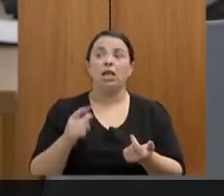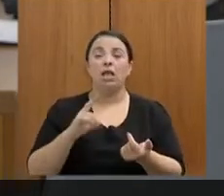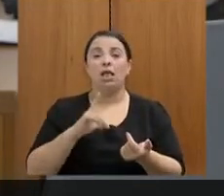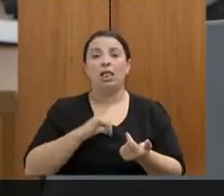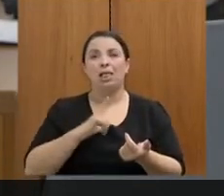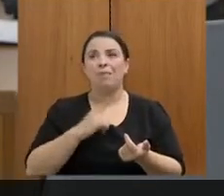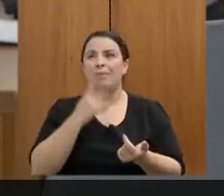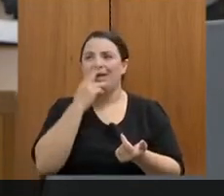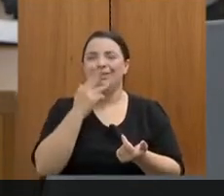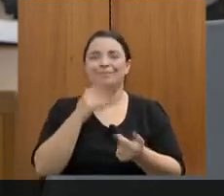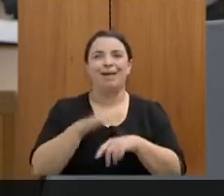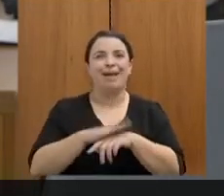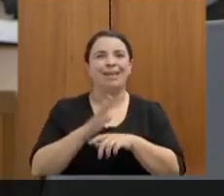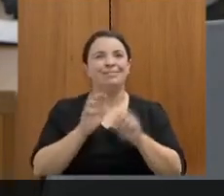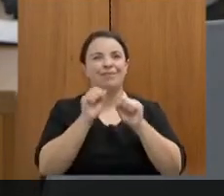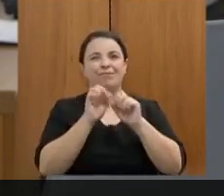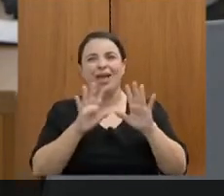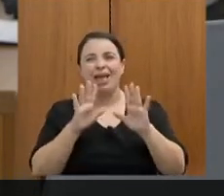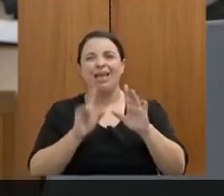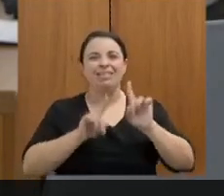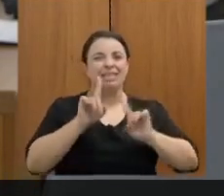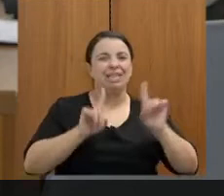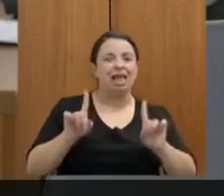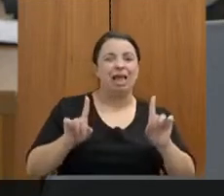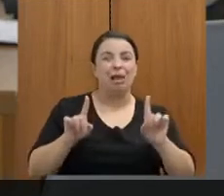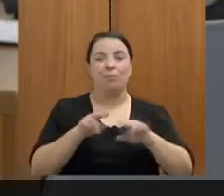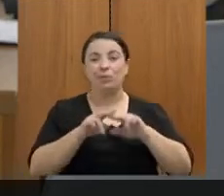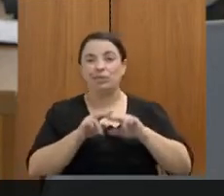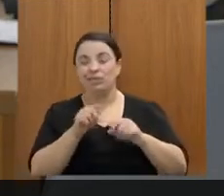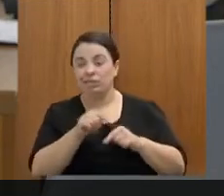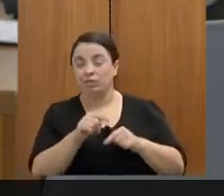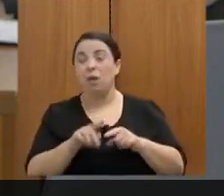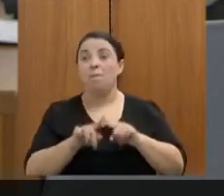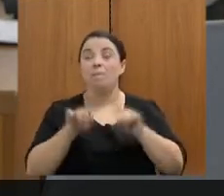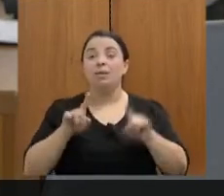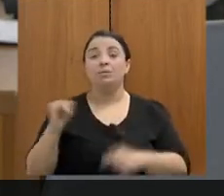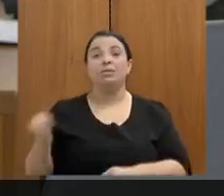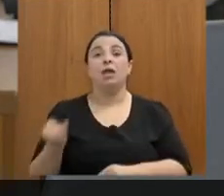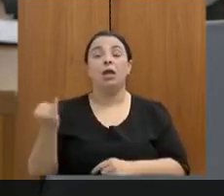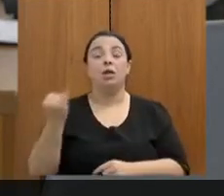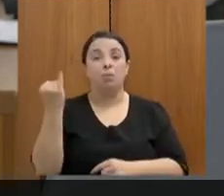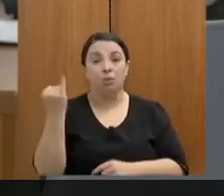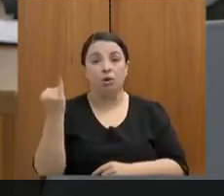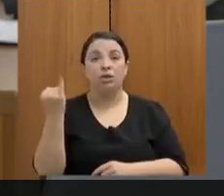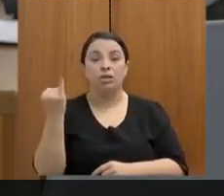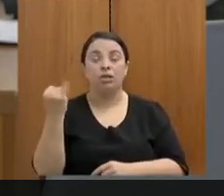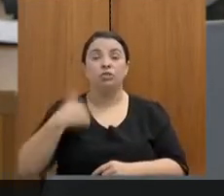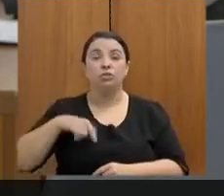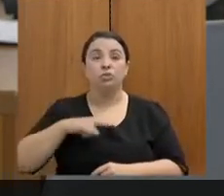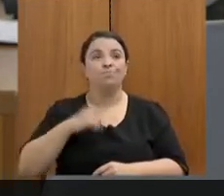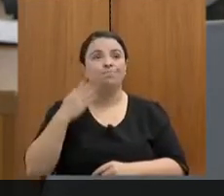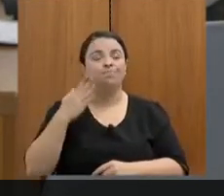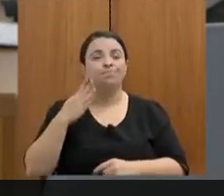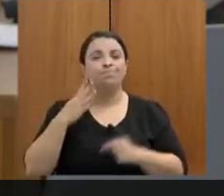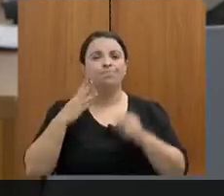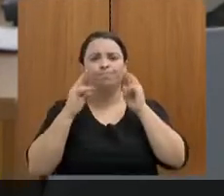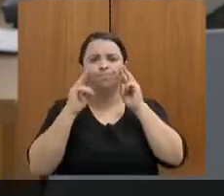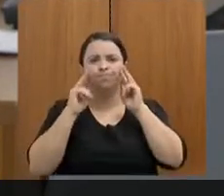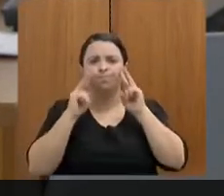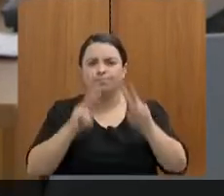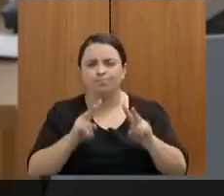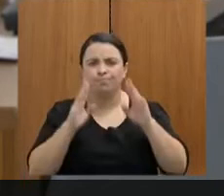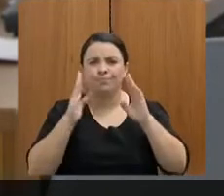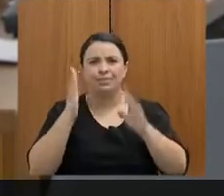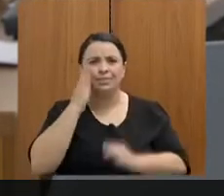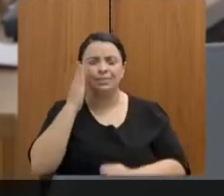talvez, abstrato, mais duro pela questão dos números, mas é importantíssimo que a gente não perca de vista que, para